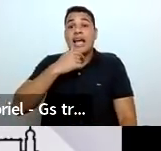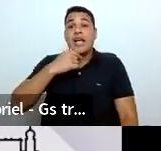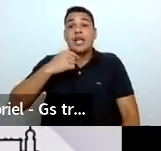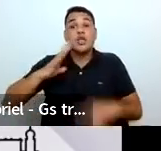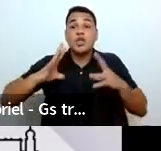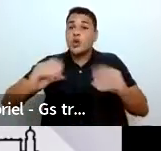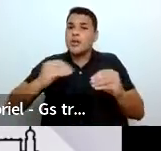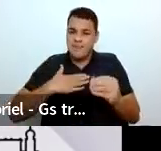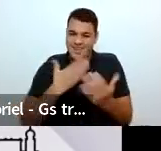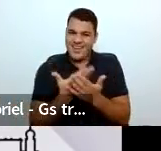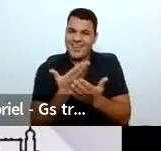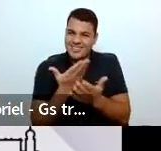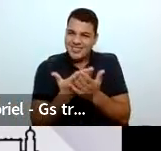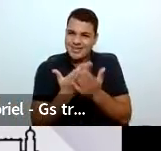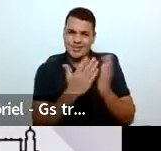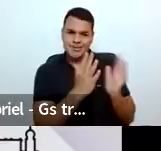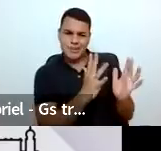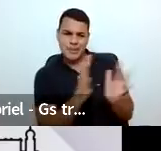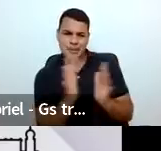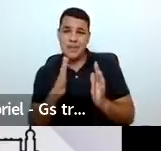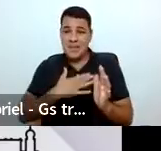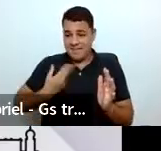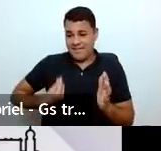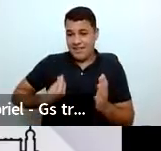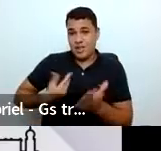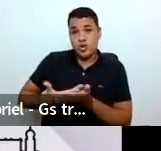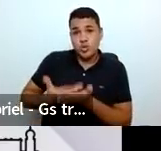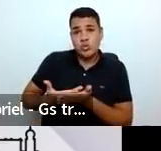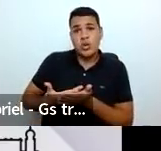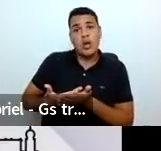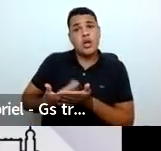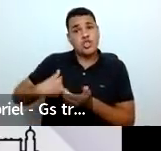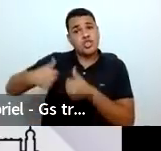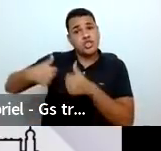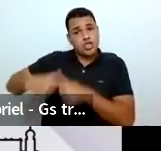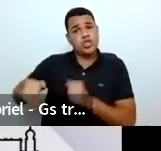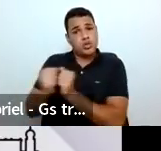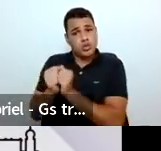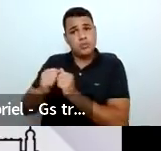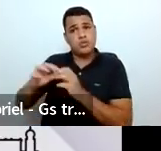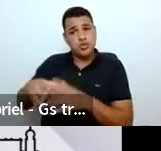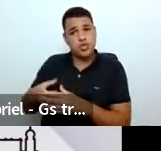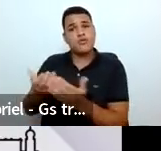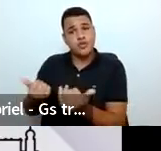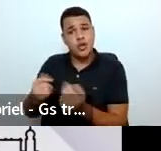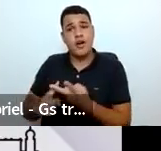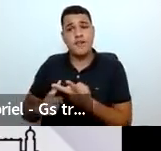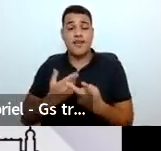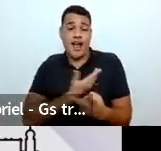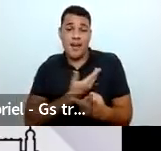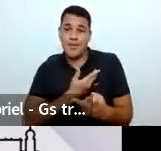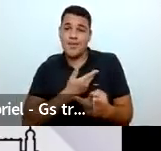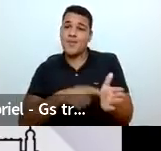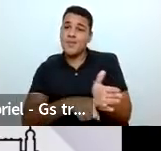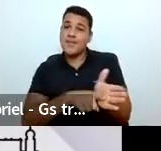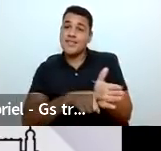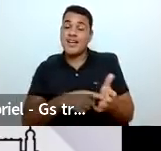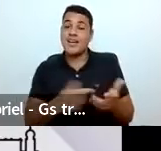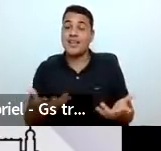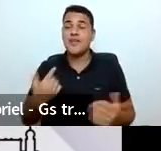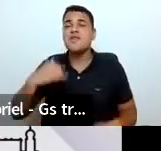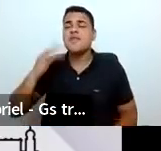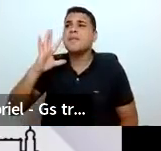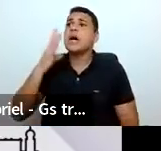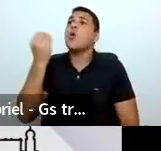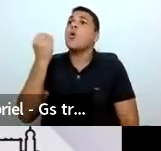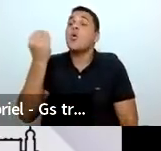formação e trajetória de pesquisa tendo ao meu lado jovens, colegas pesquisadores. Como é que é viver esse